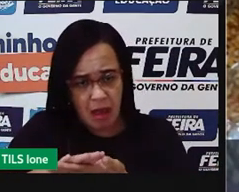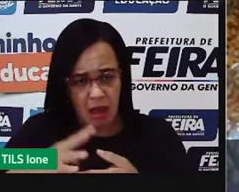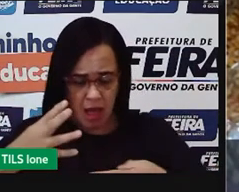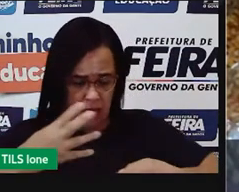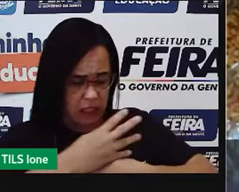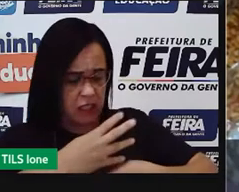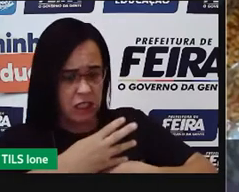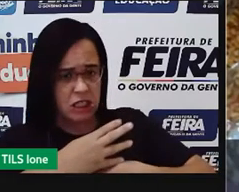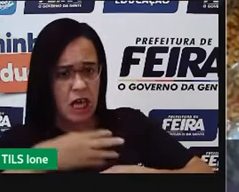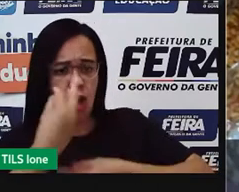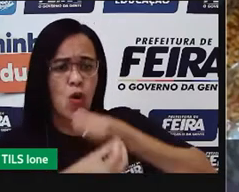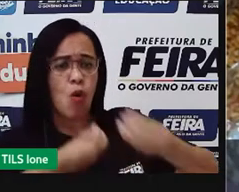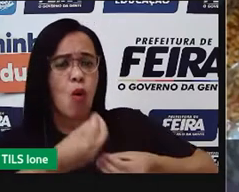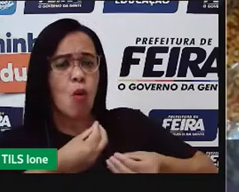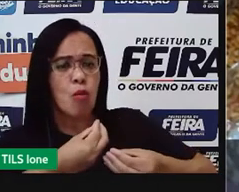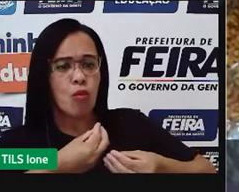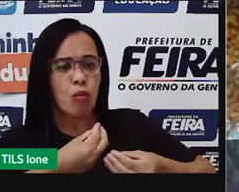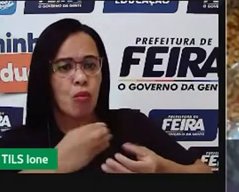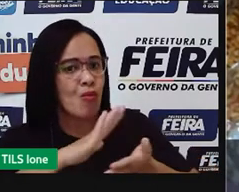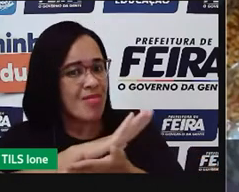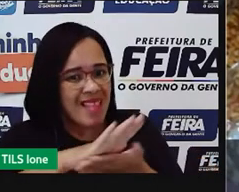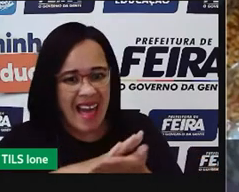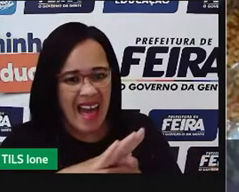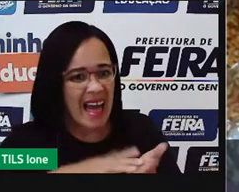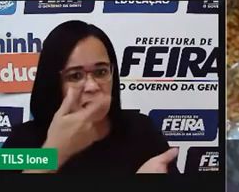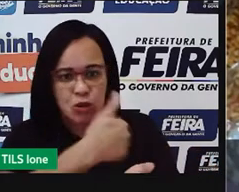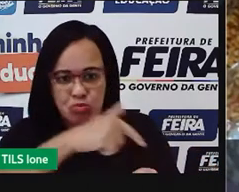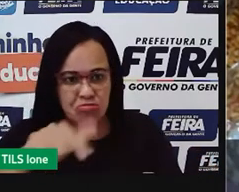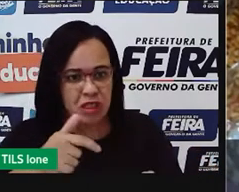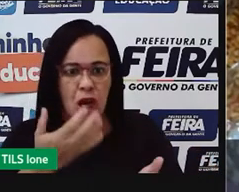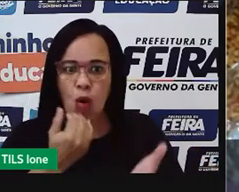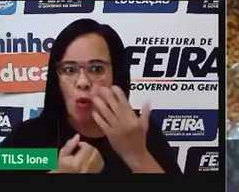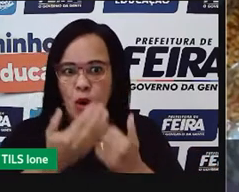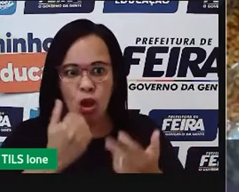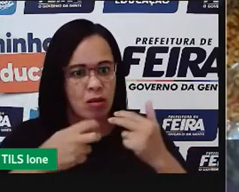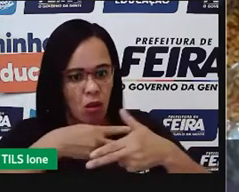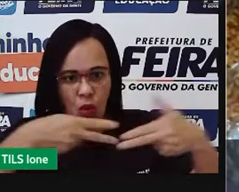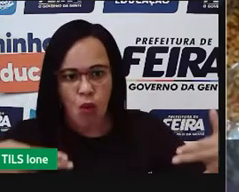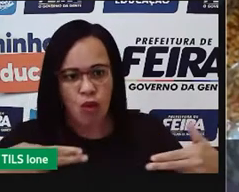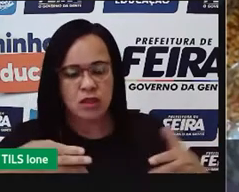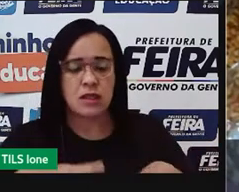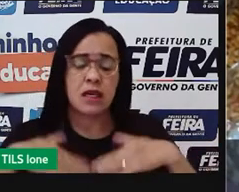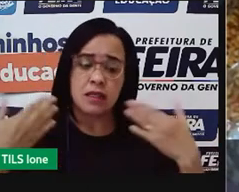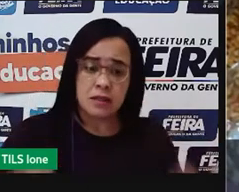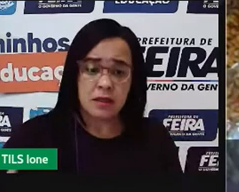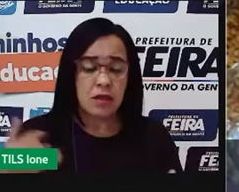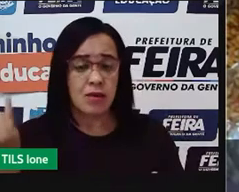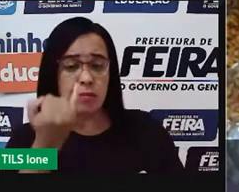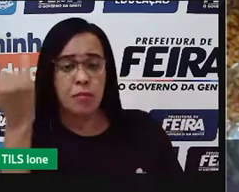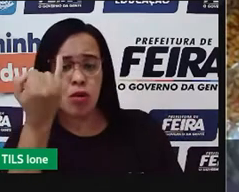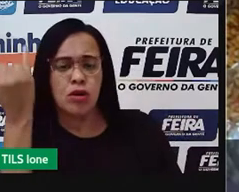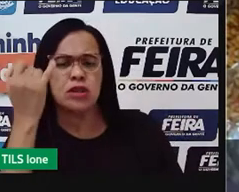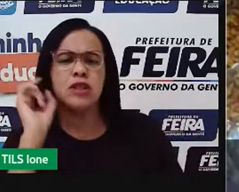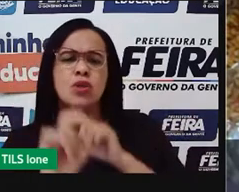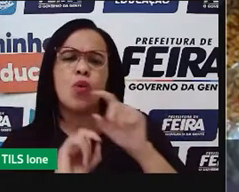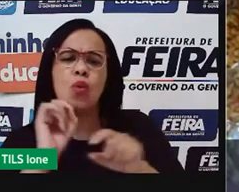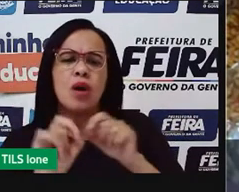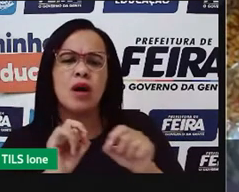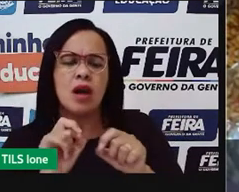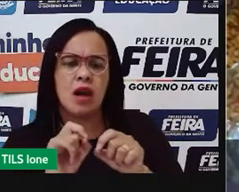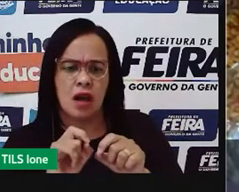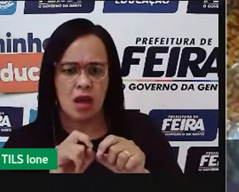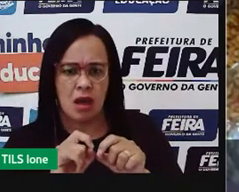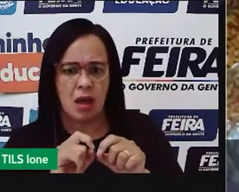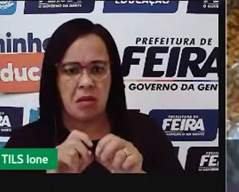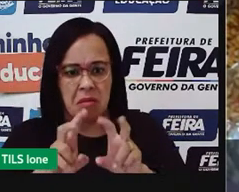Então, o que ele está querendo dizer aí? Está falando da importância desses pequenos produtores, gente, porque a gente sabe que os grandes